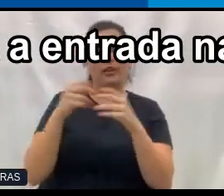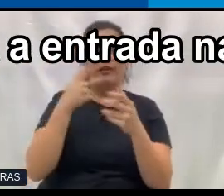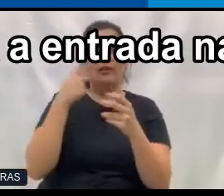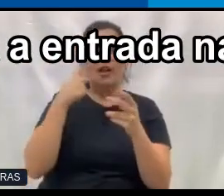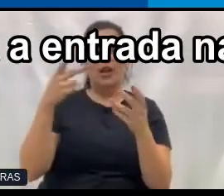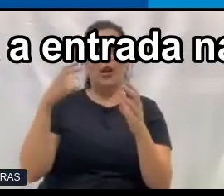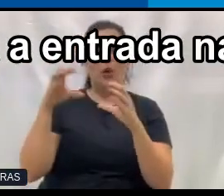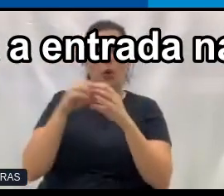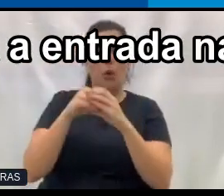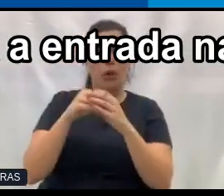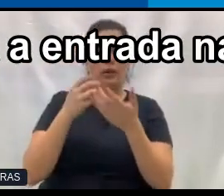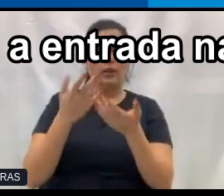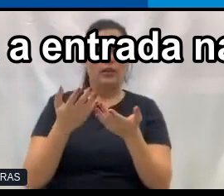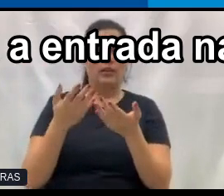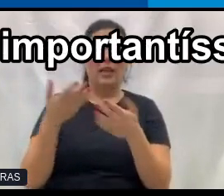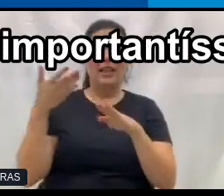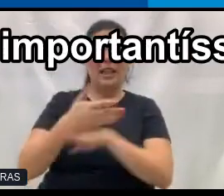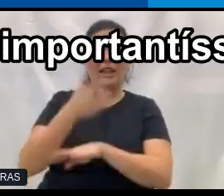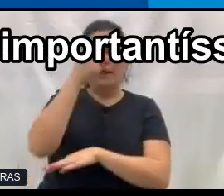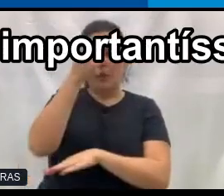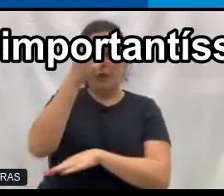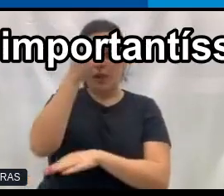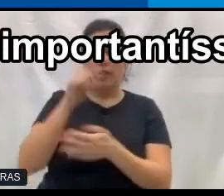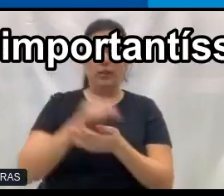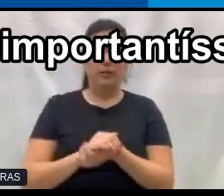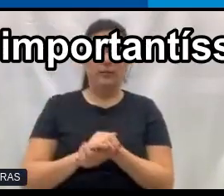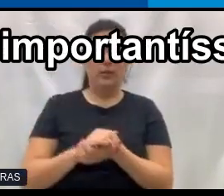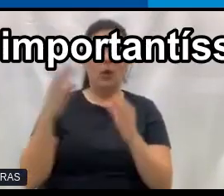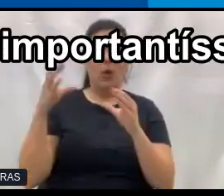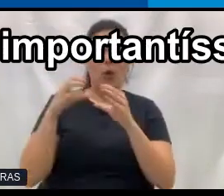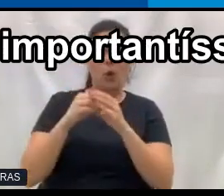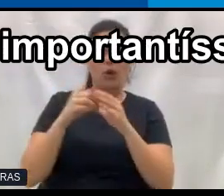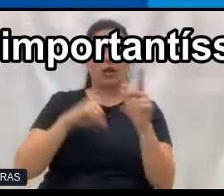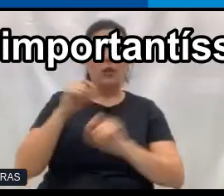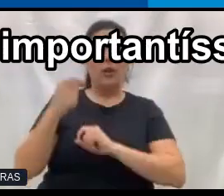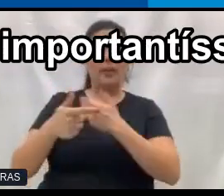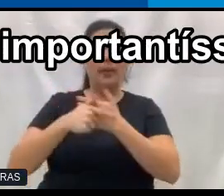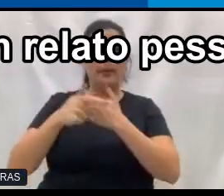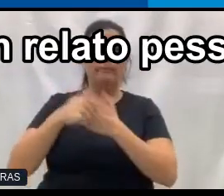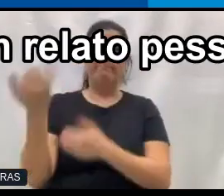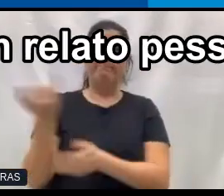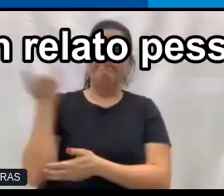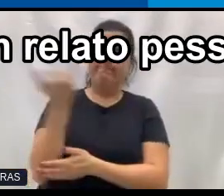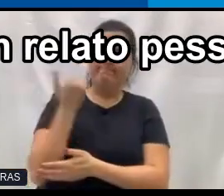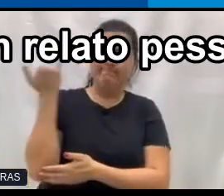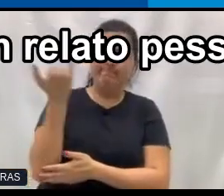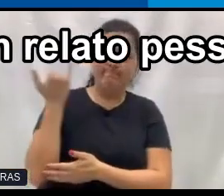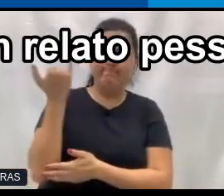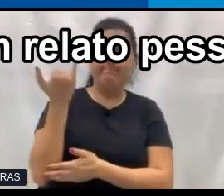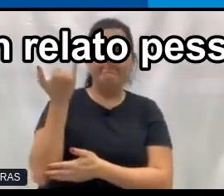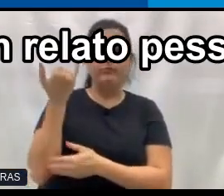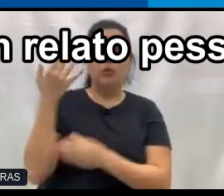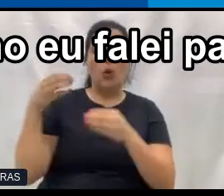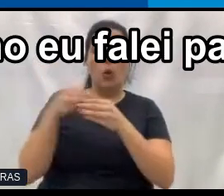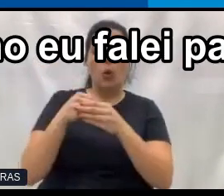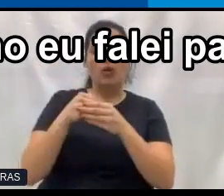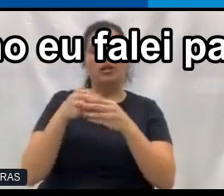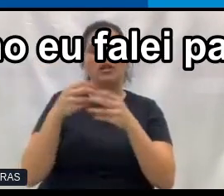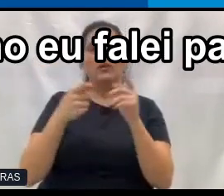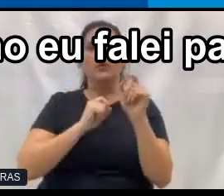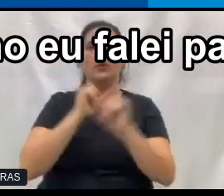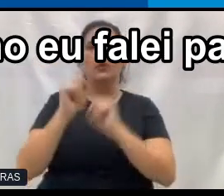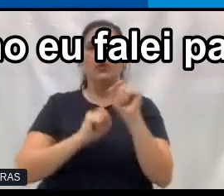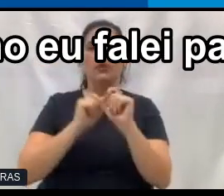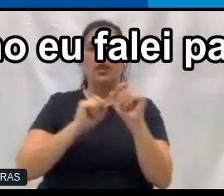a entrada na universidade. As cotas têm um papel importantíssimo. Eu posso trazer até um relato assim, pessoal, eu